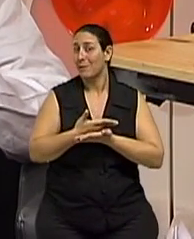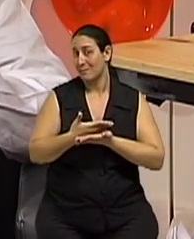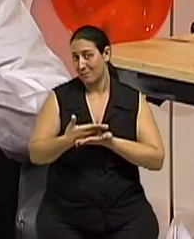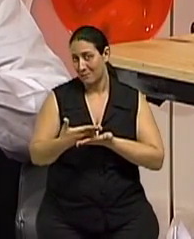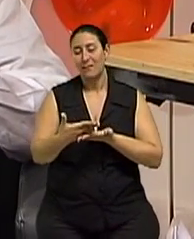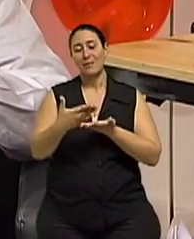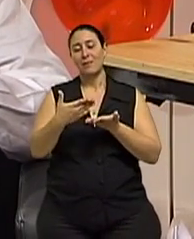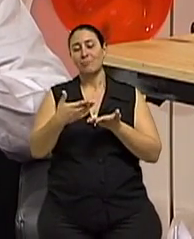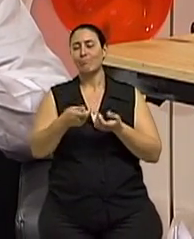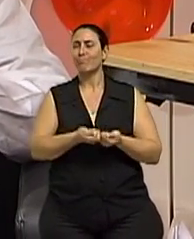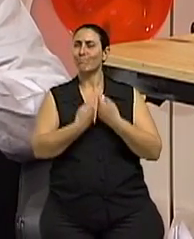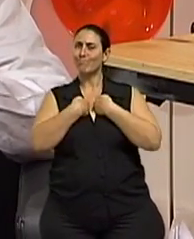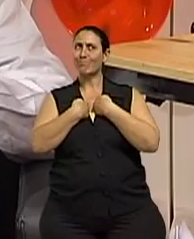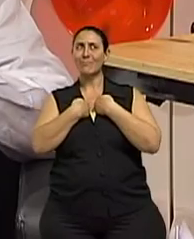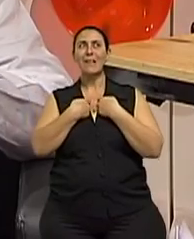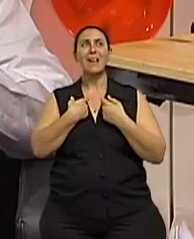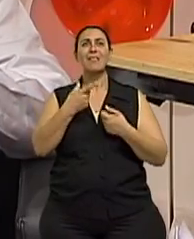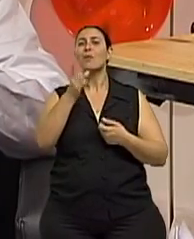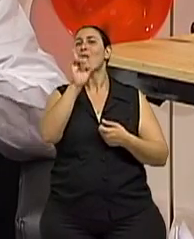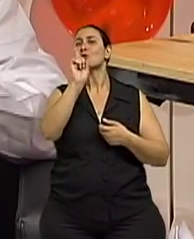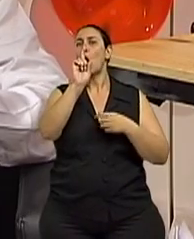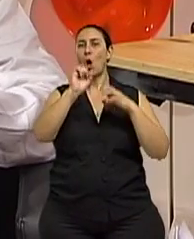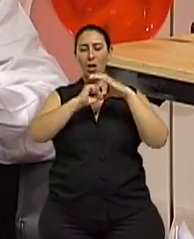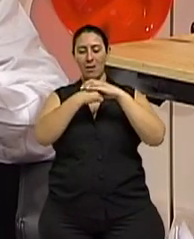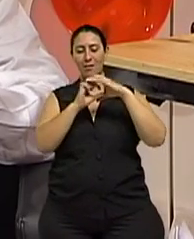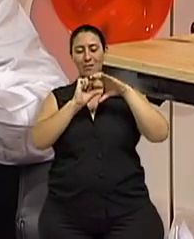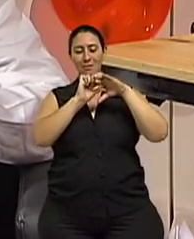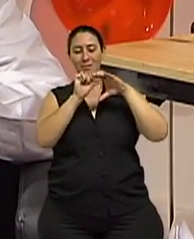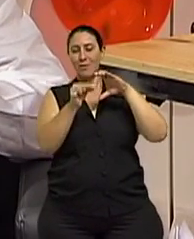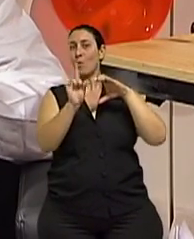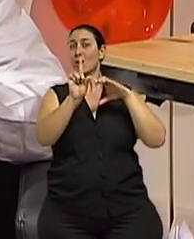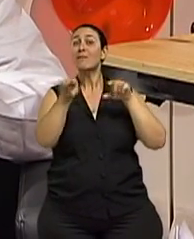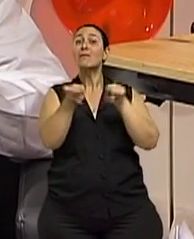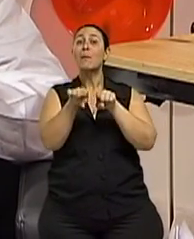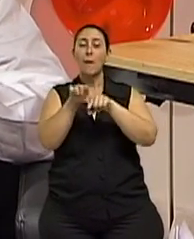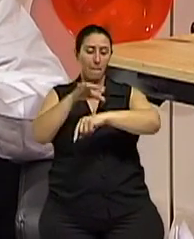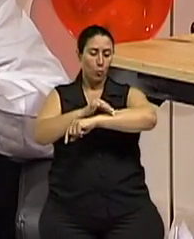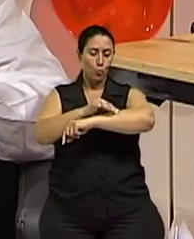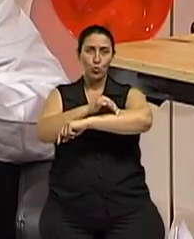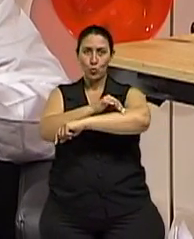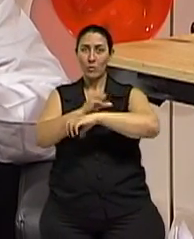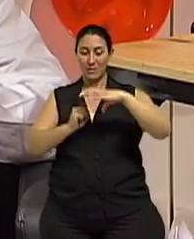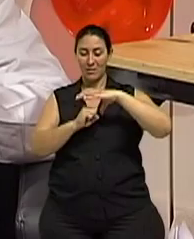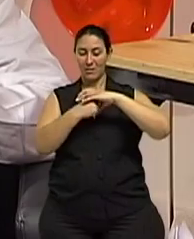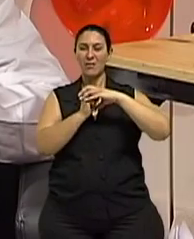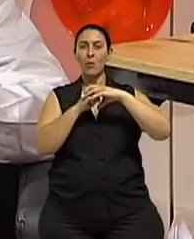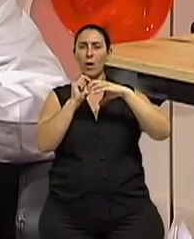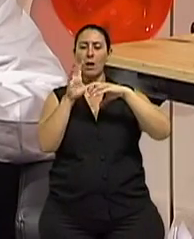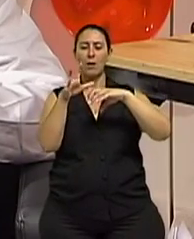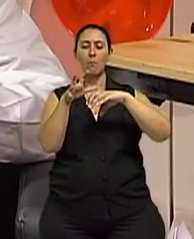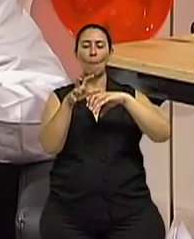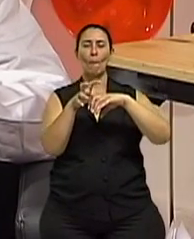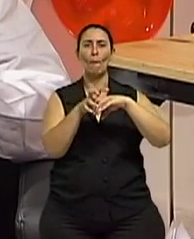provoca, o problema não é só na cartilagem, porque a musculatura que tem na volta, para quem tem desgaste, ela começa a ficar muito retraída.